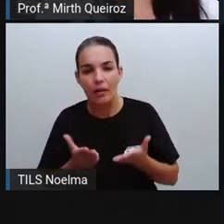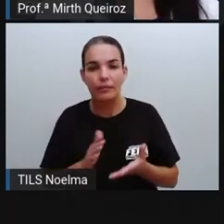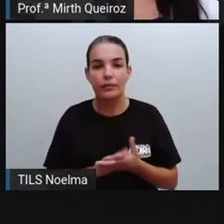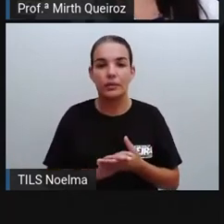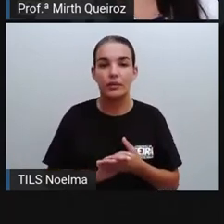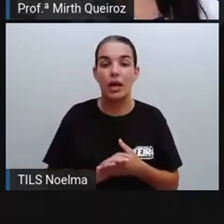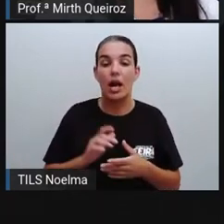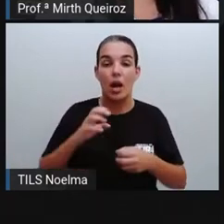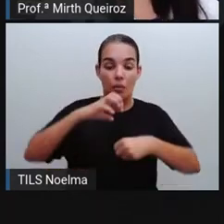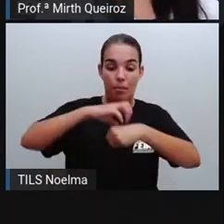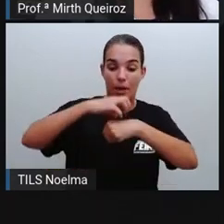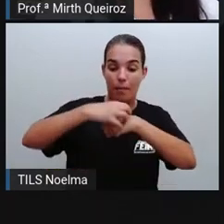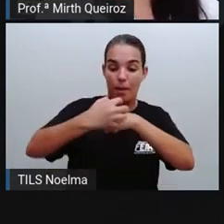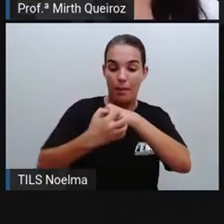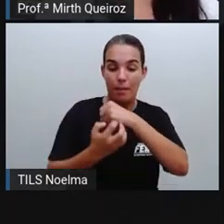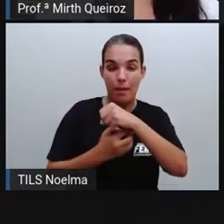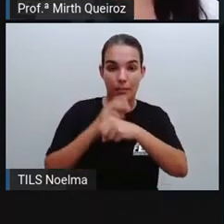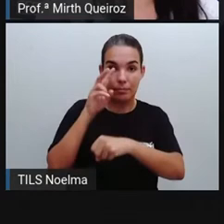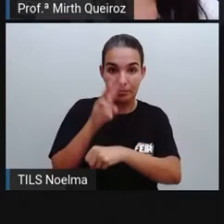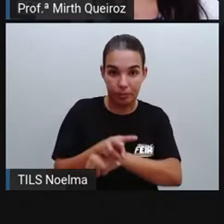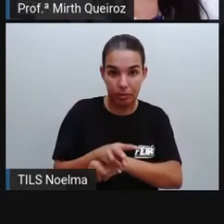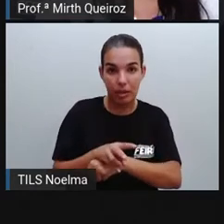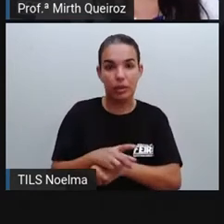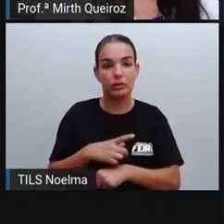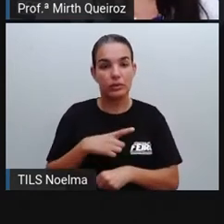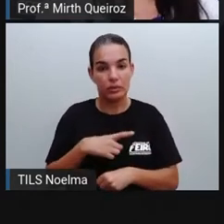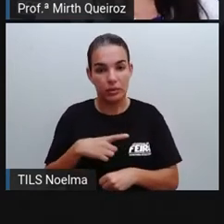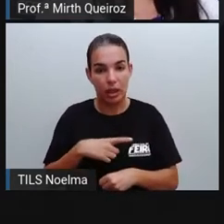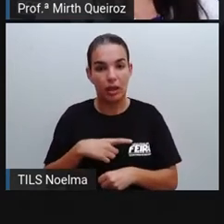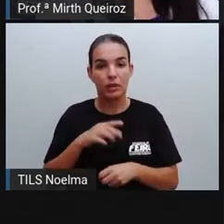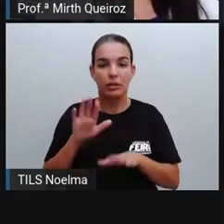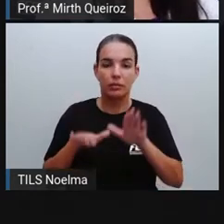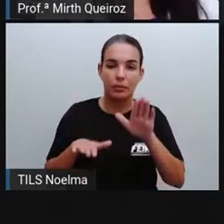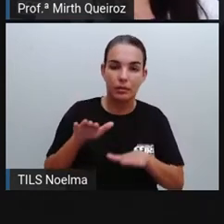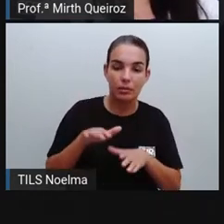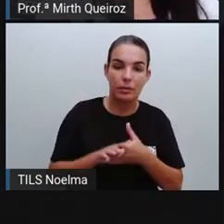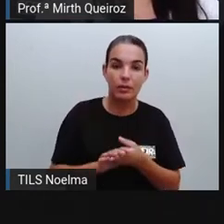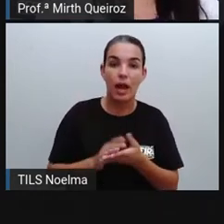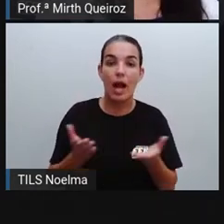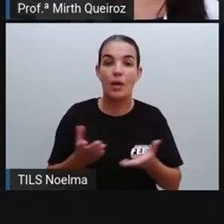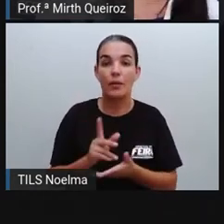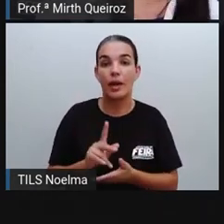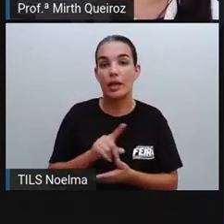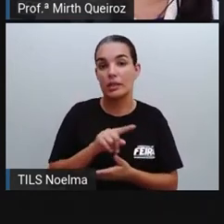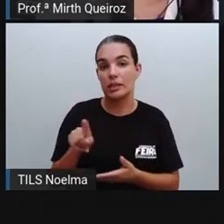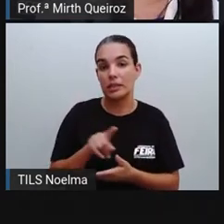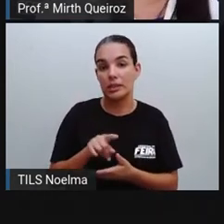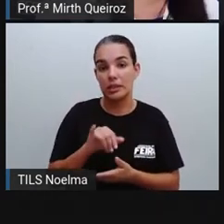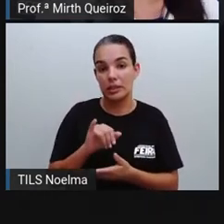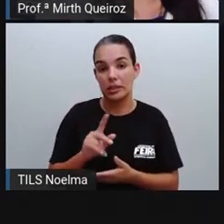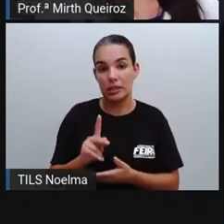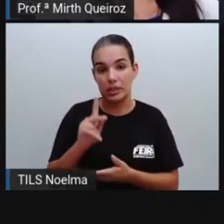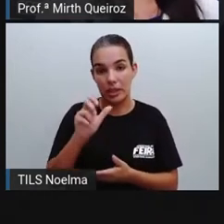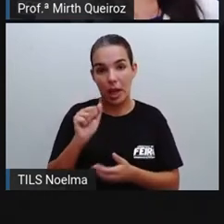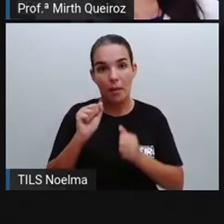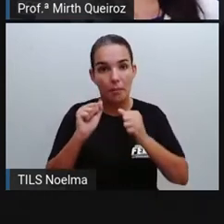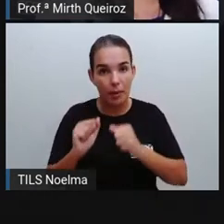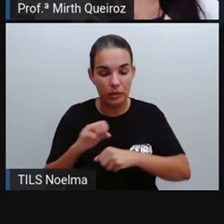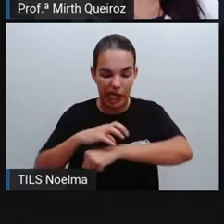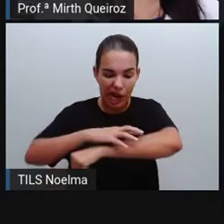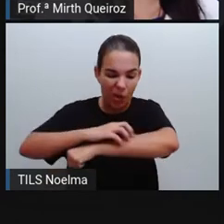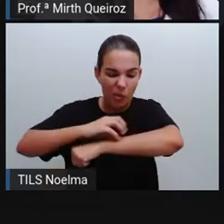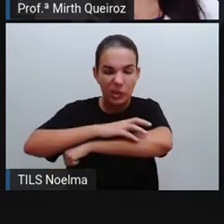casos, também vai estar presente, porém de forma leve. E na zika, pode estar presente e vai de leve a